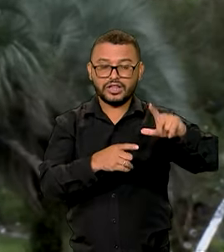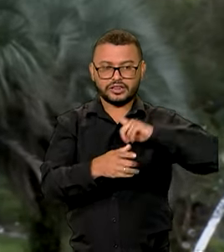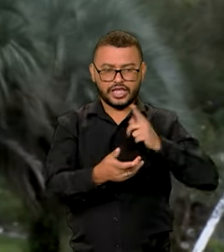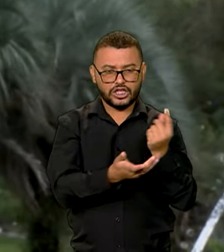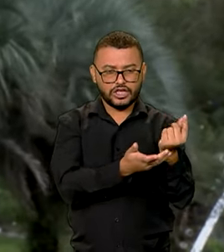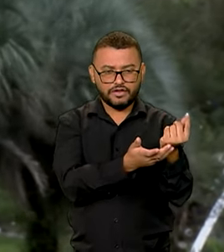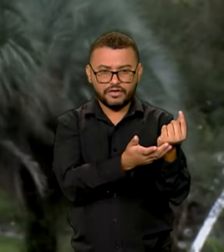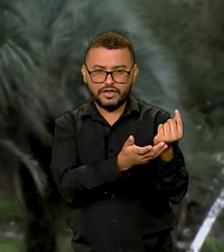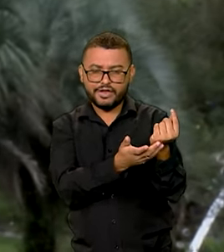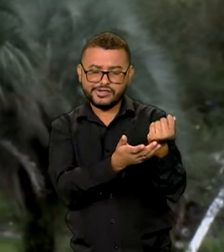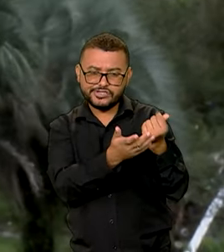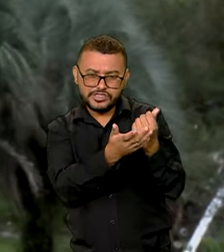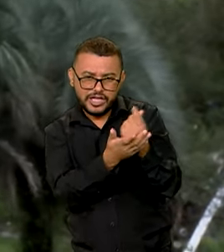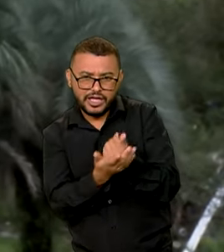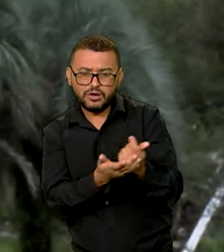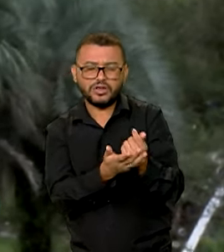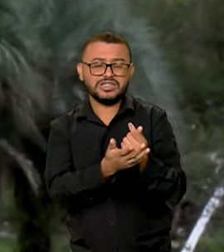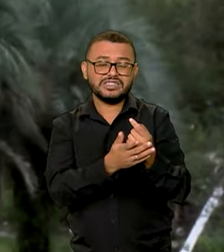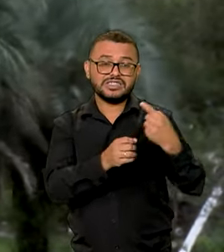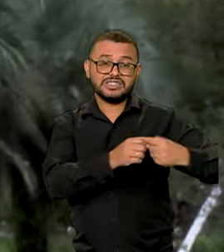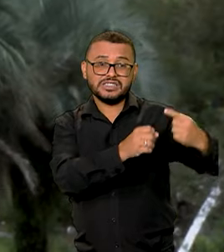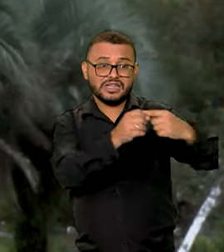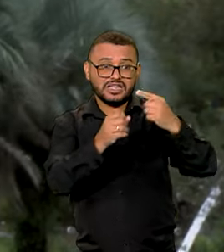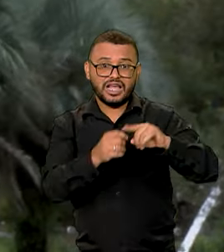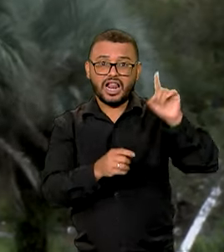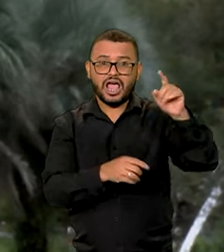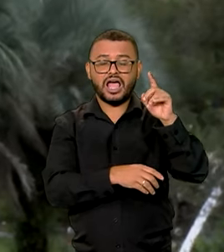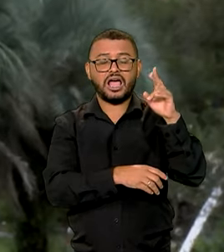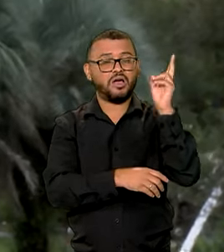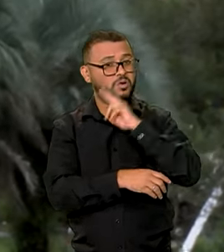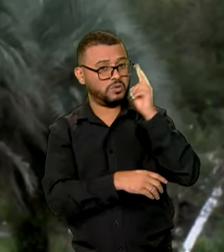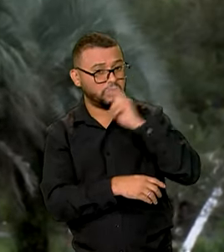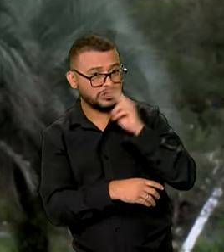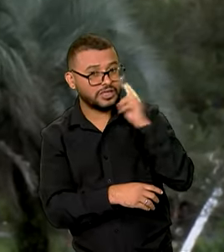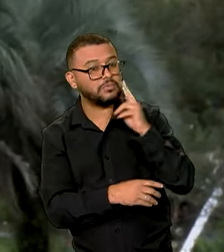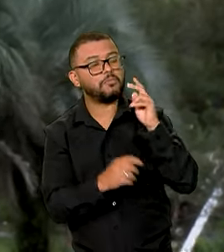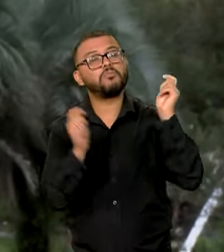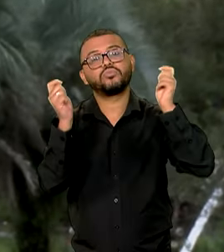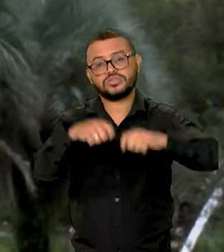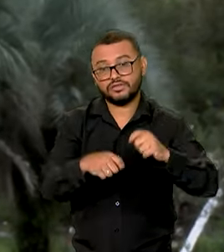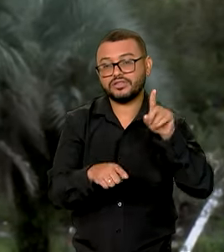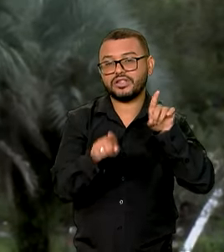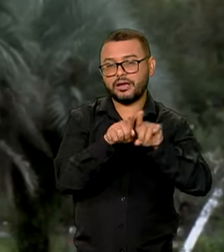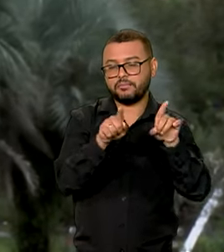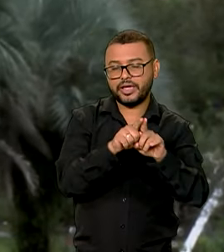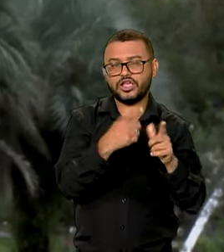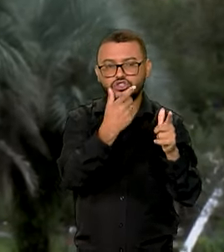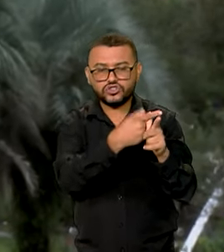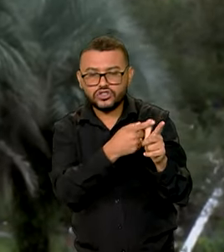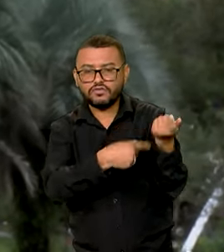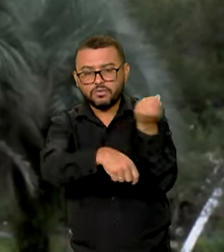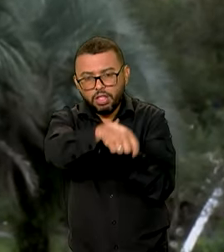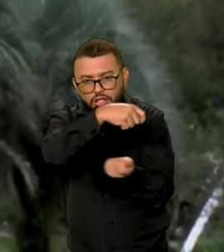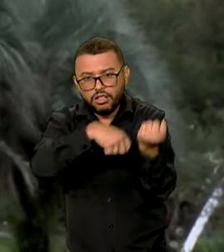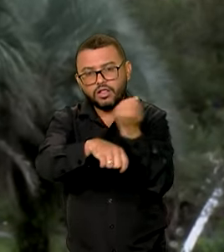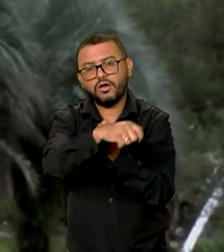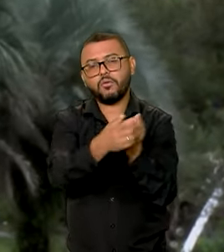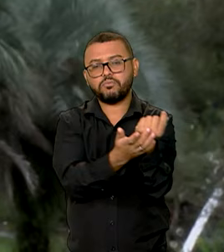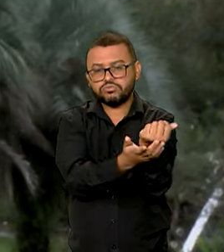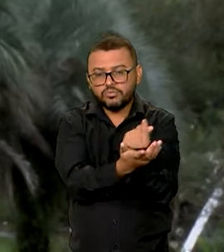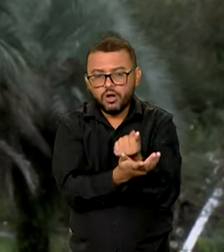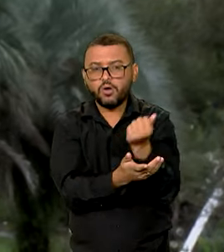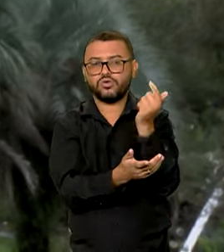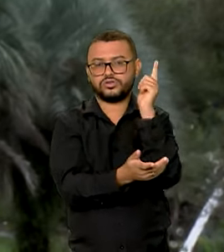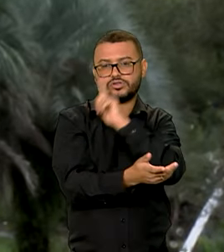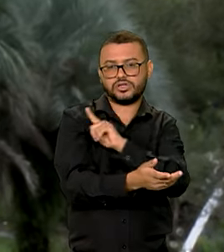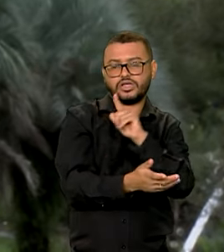municípios que estão em situação de calamidade pública ou de emergência, também vão poder renegociar os seus financiamentos com